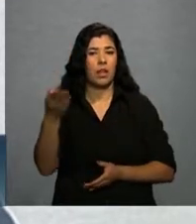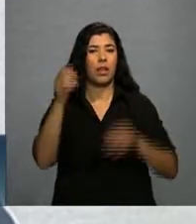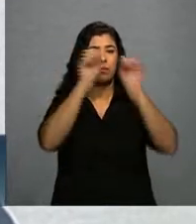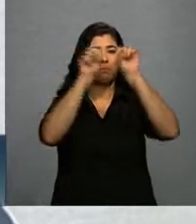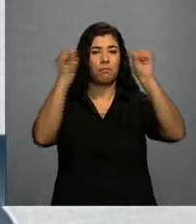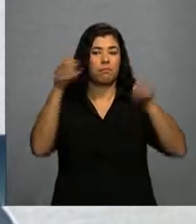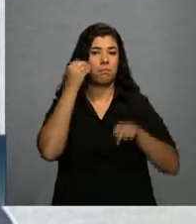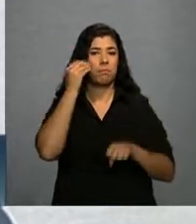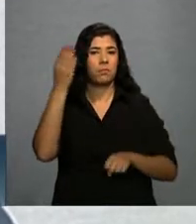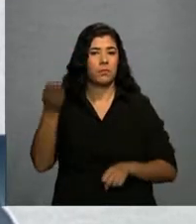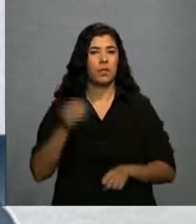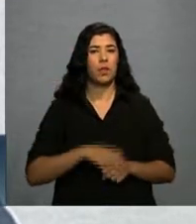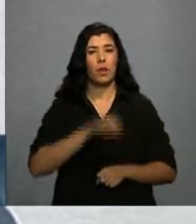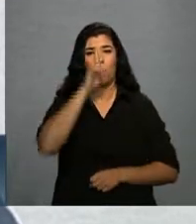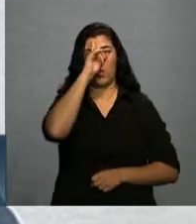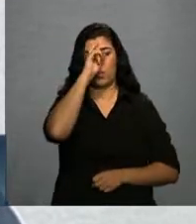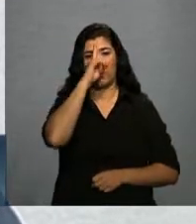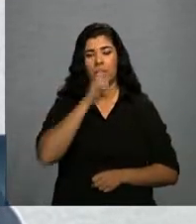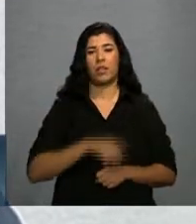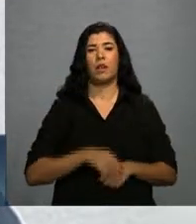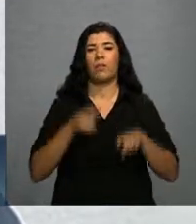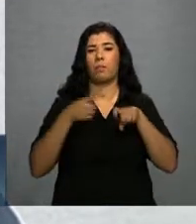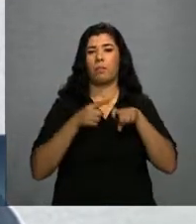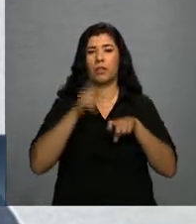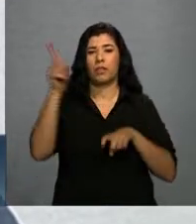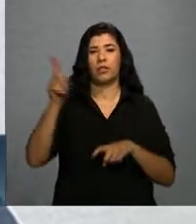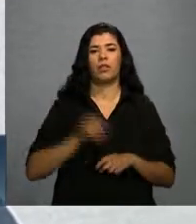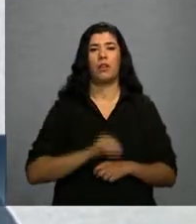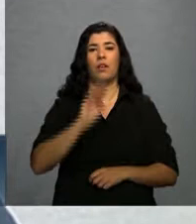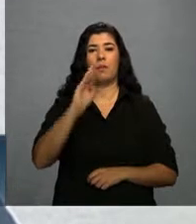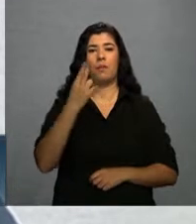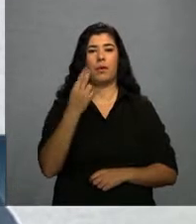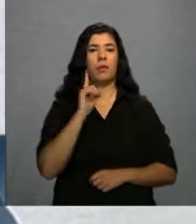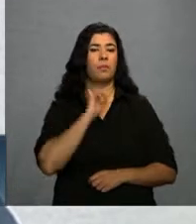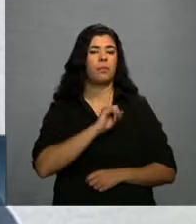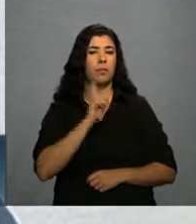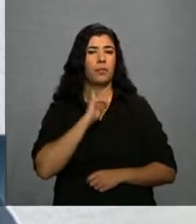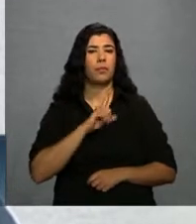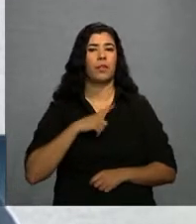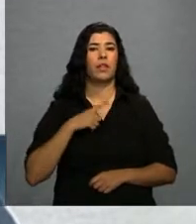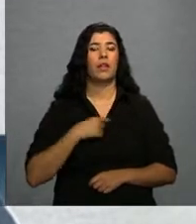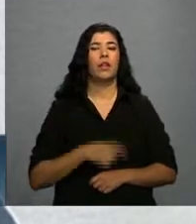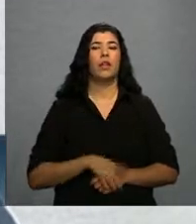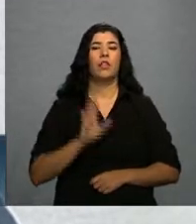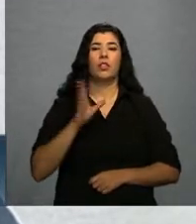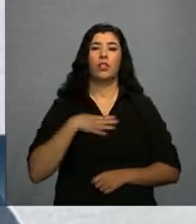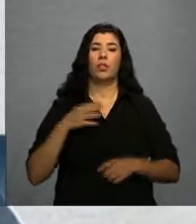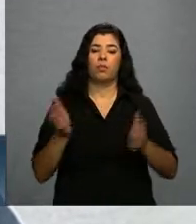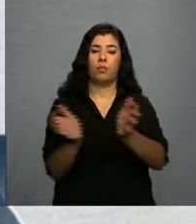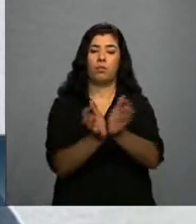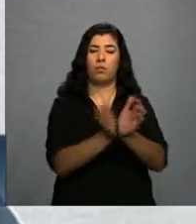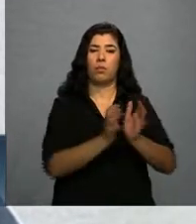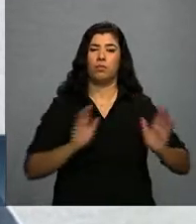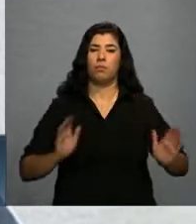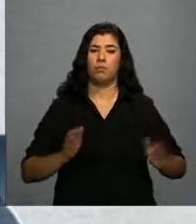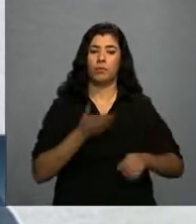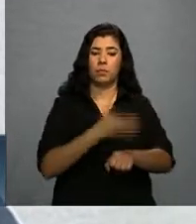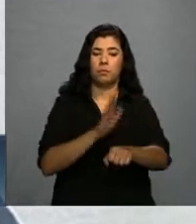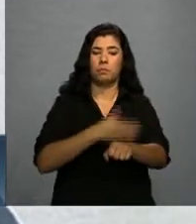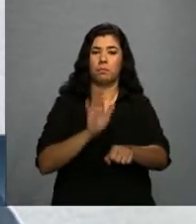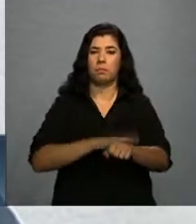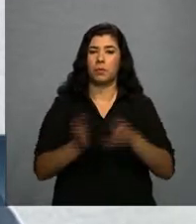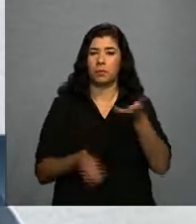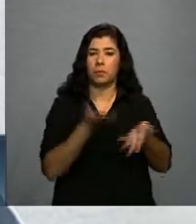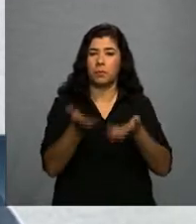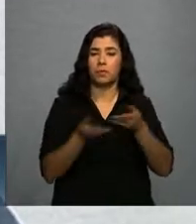de Belo Horizonte. Então, o sistema foi implantado, 80% da equipe treinada e capacitada para a utilização do sistema.